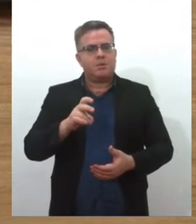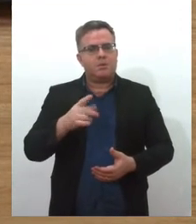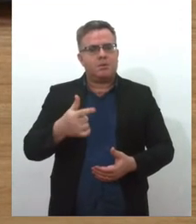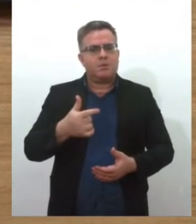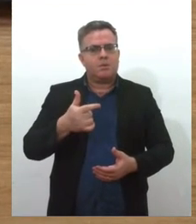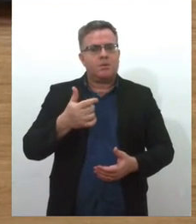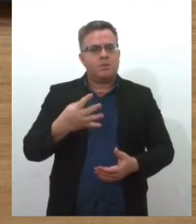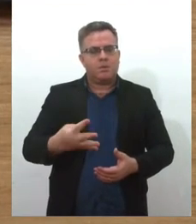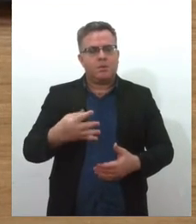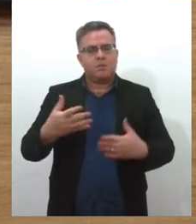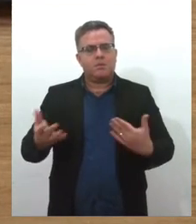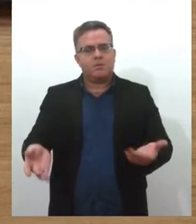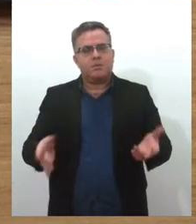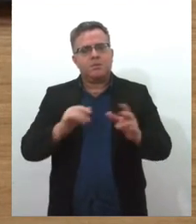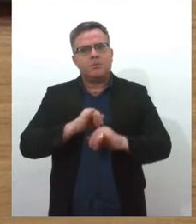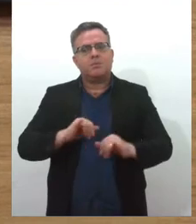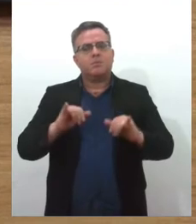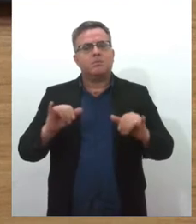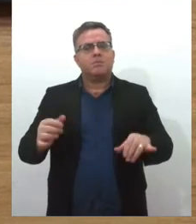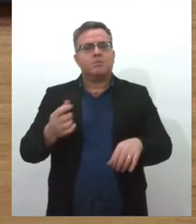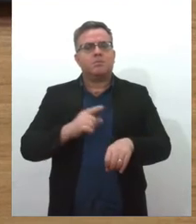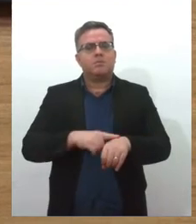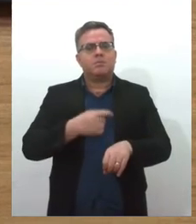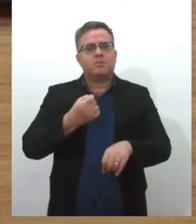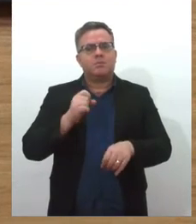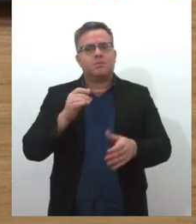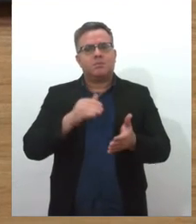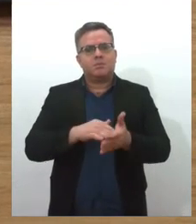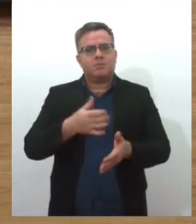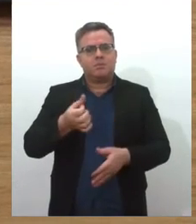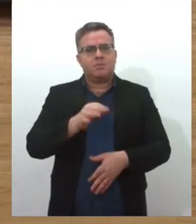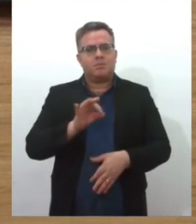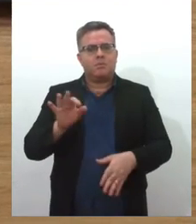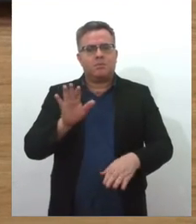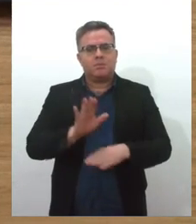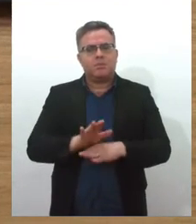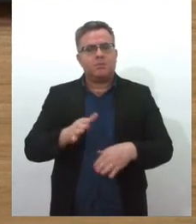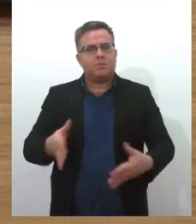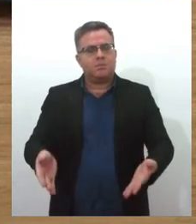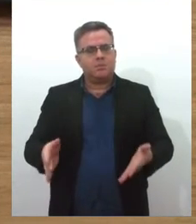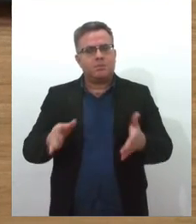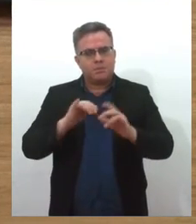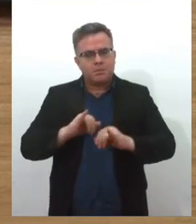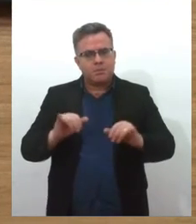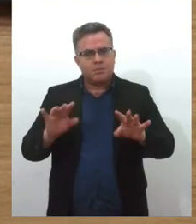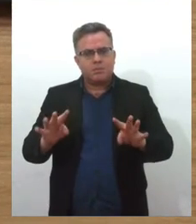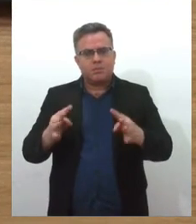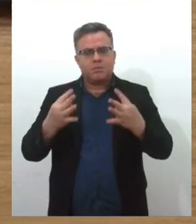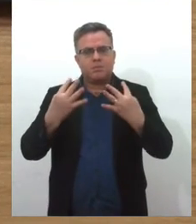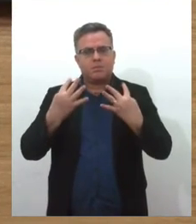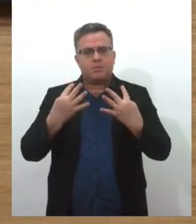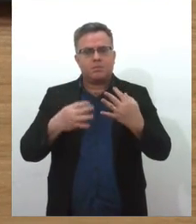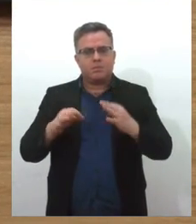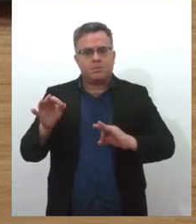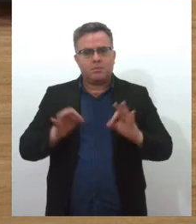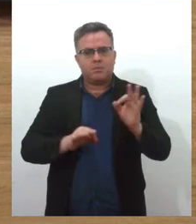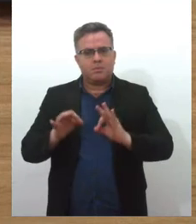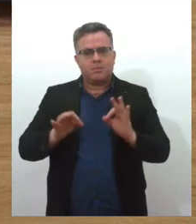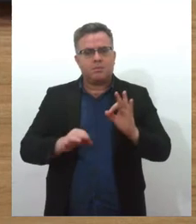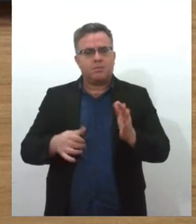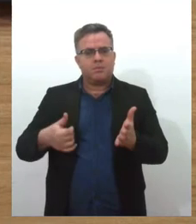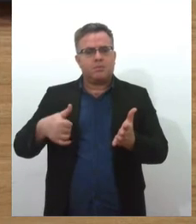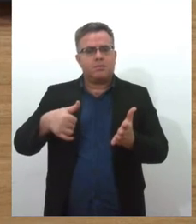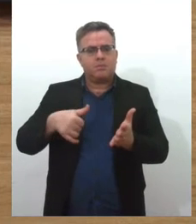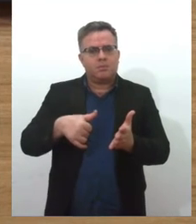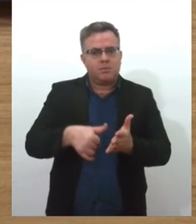Lembrando que o atendimento é das 8 às 18 horas. E atenção quem precisa regularizar documentos de identidade.